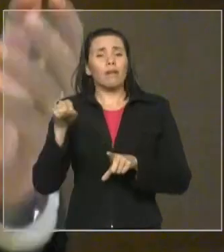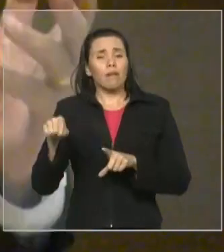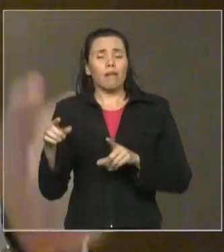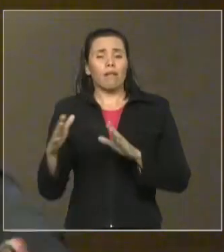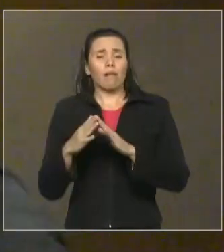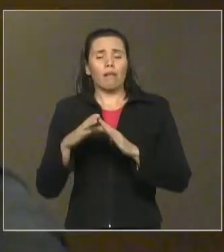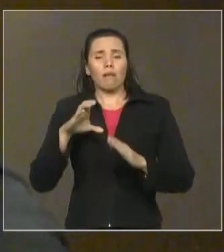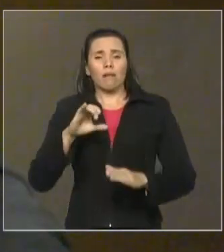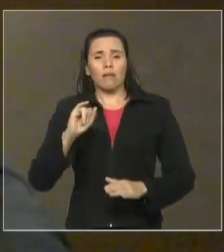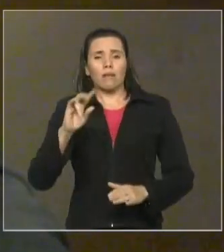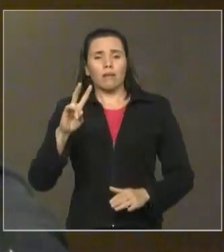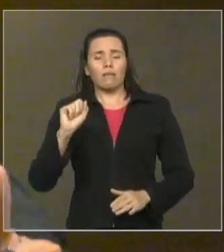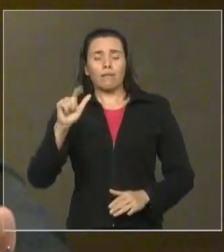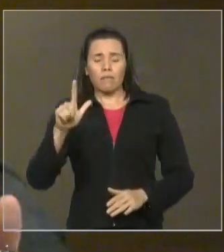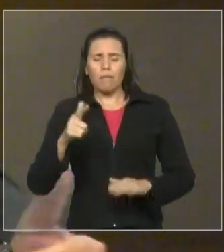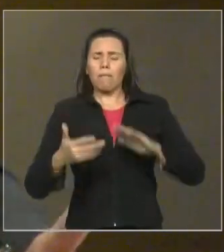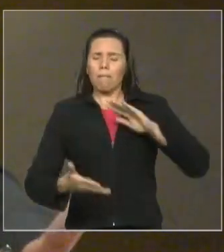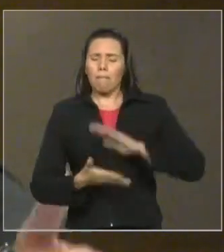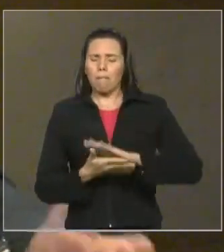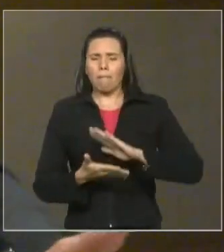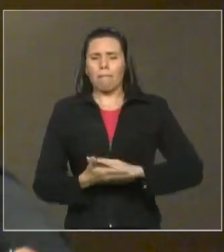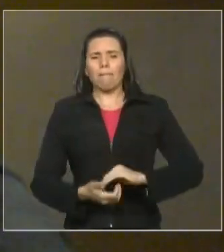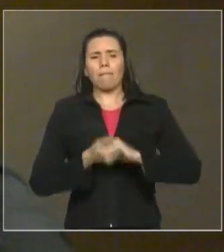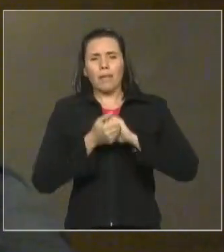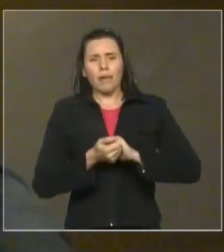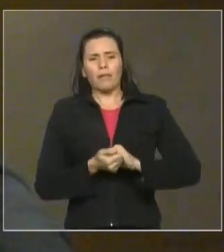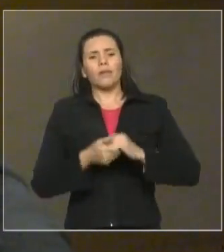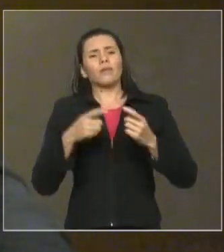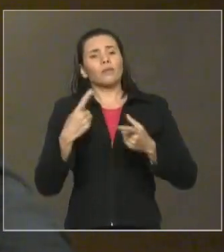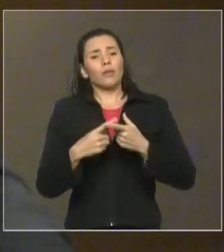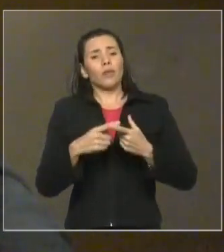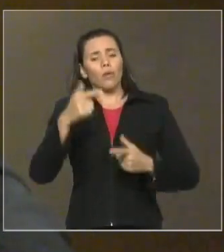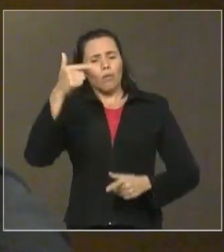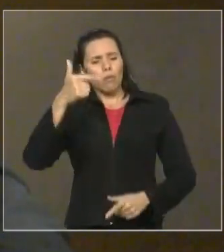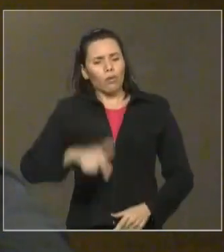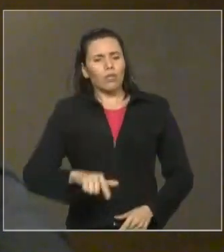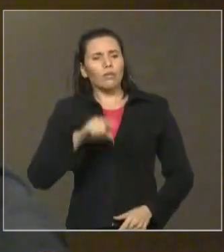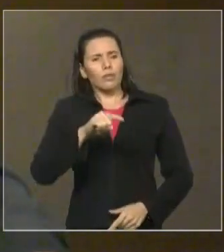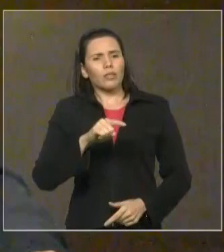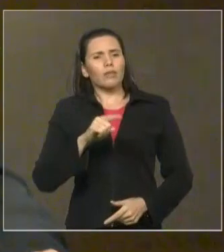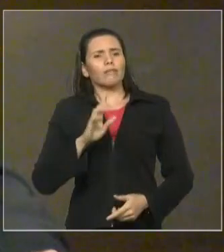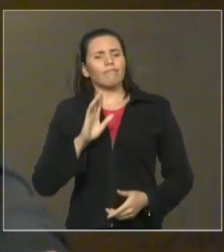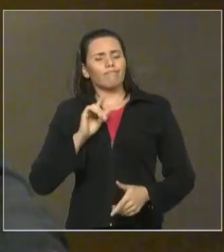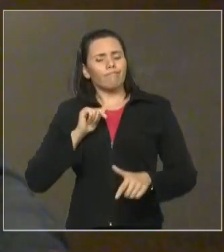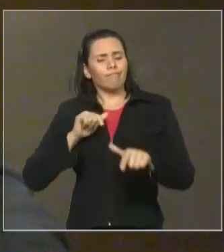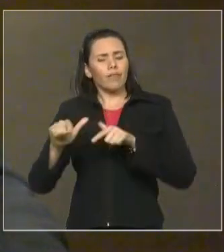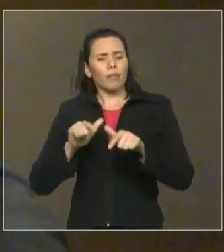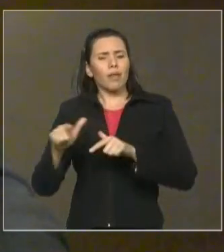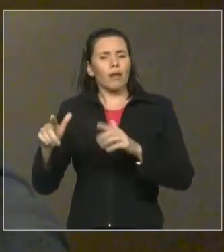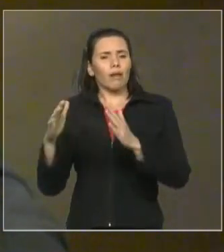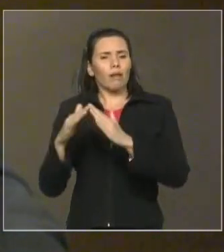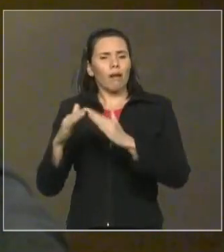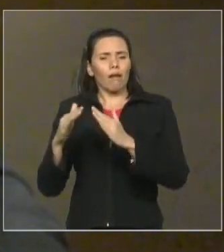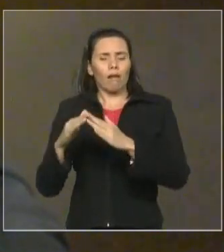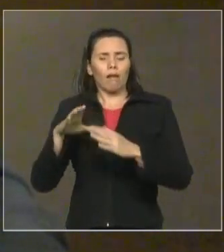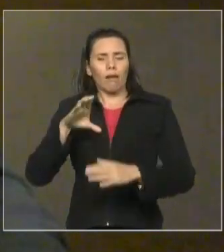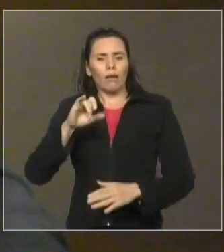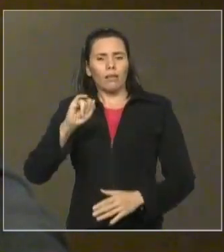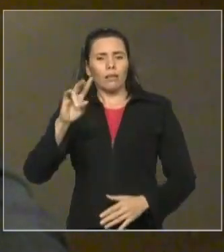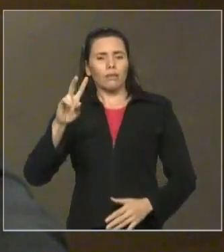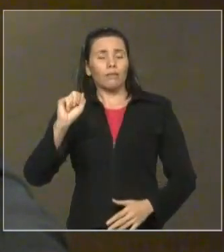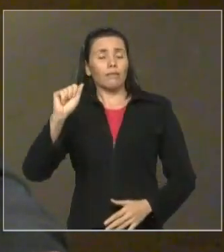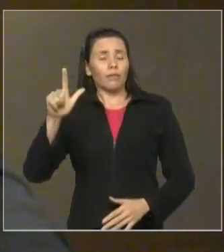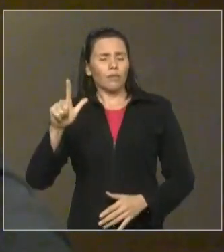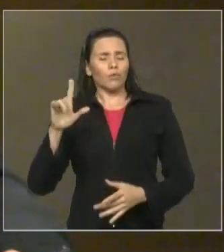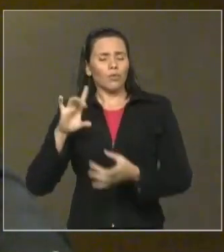Civil. Parabéns, Vossa Excelência, por mais essa vez estar ao lado do governador para contribuir, colaborar e ajudar